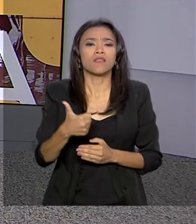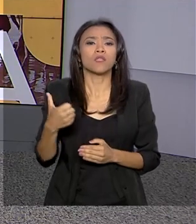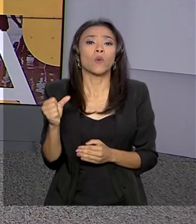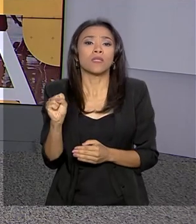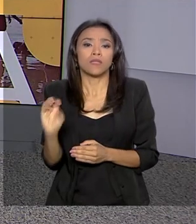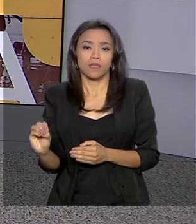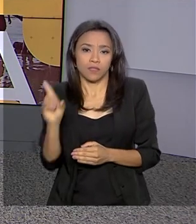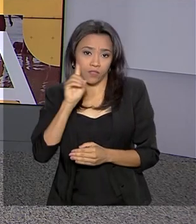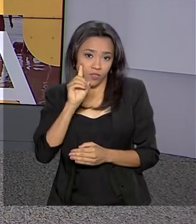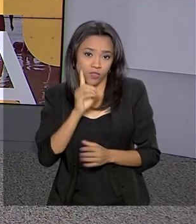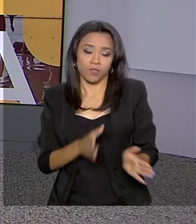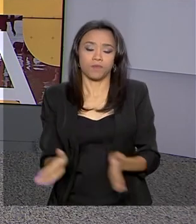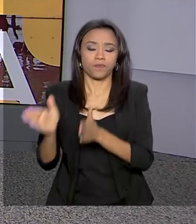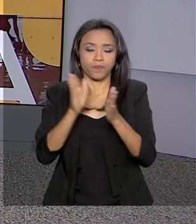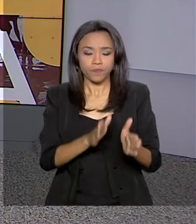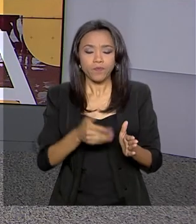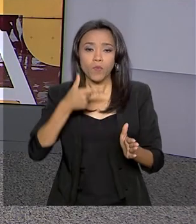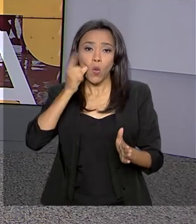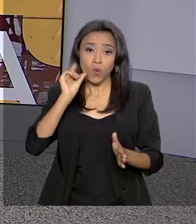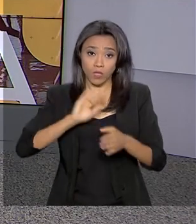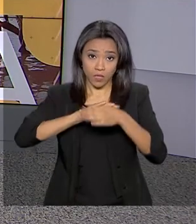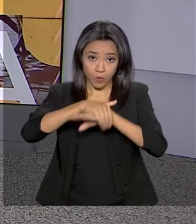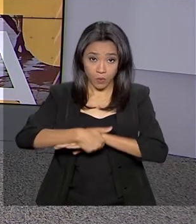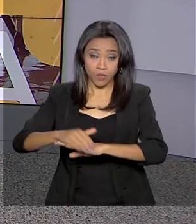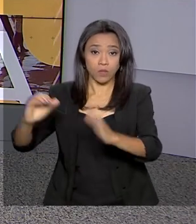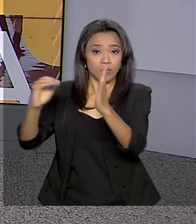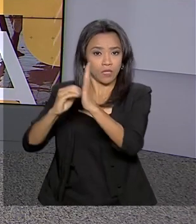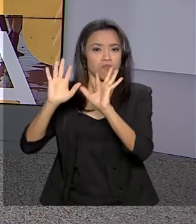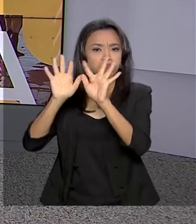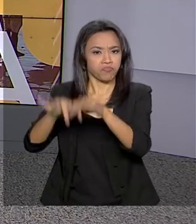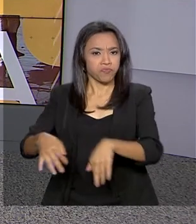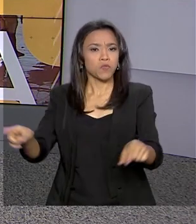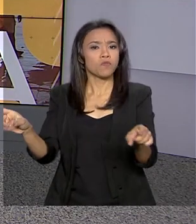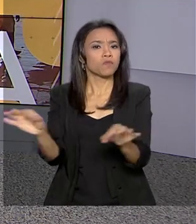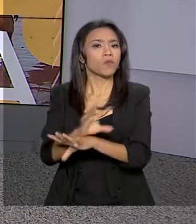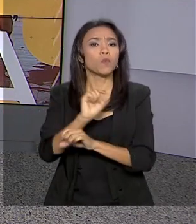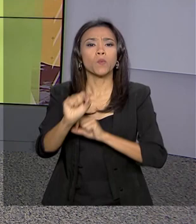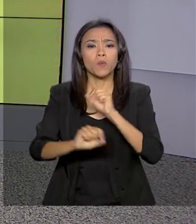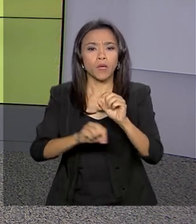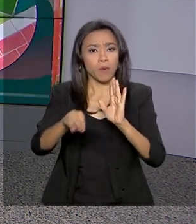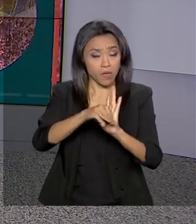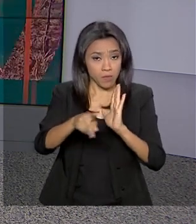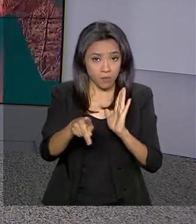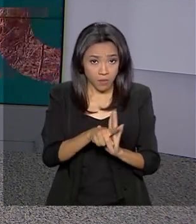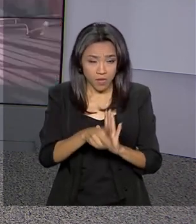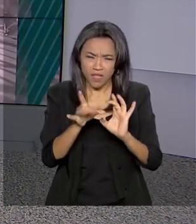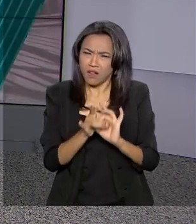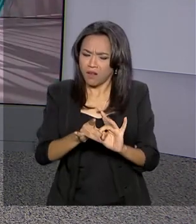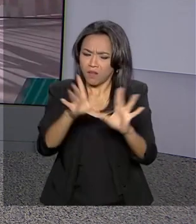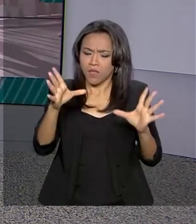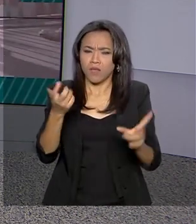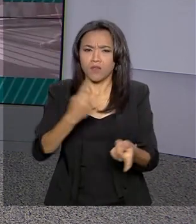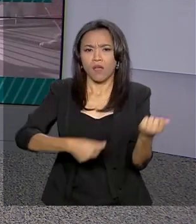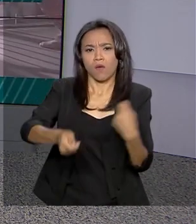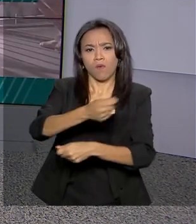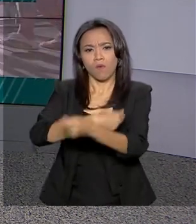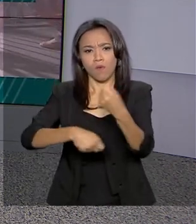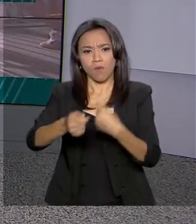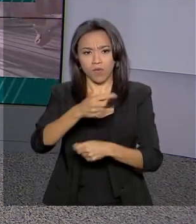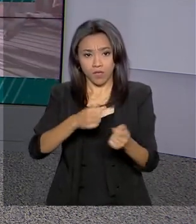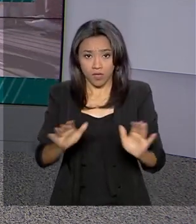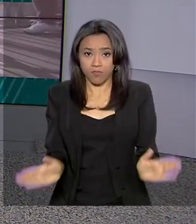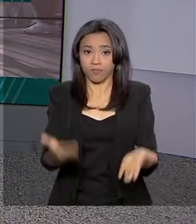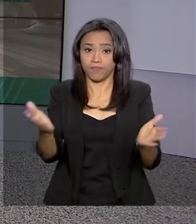O Senado concluiu na noite de ontem a votação da medida provisória da liberdade econômica que favorece o ambiente de negócios no país.